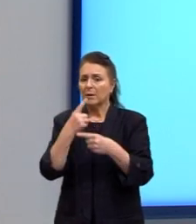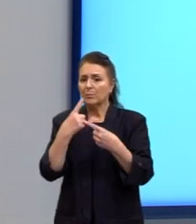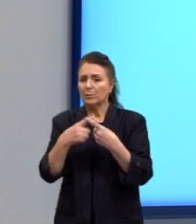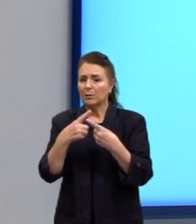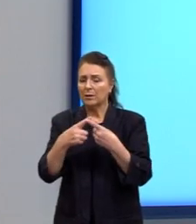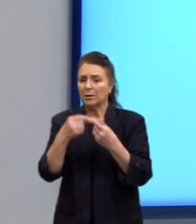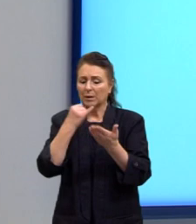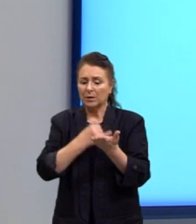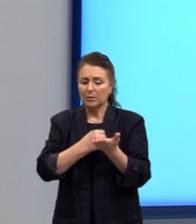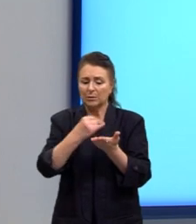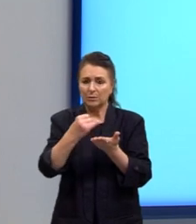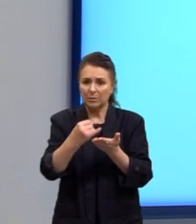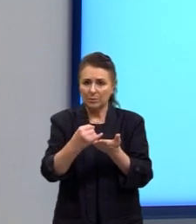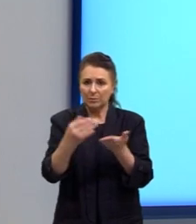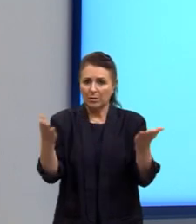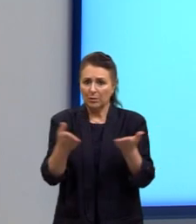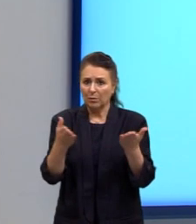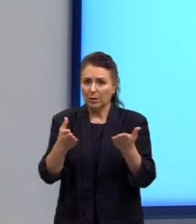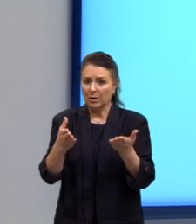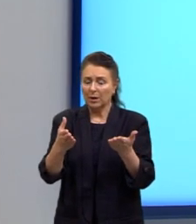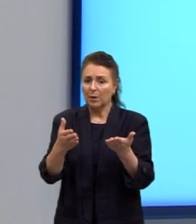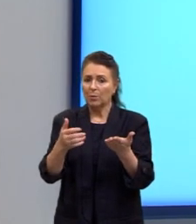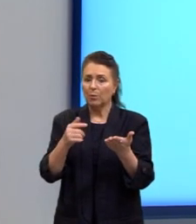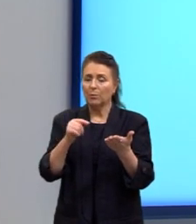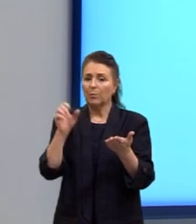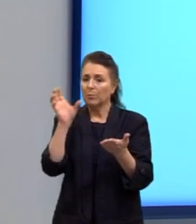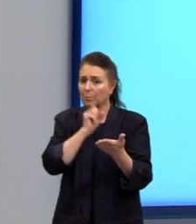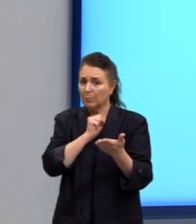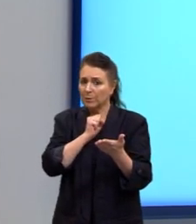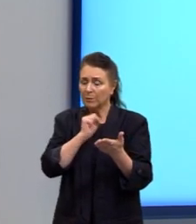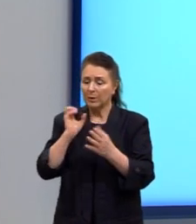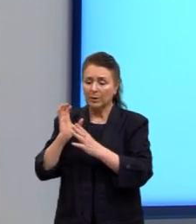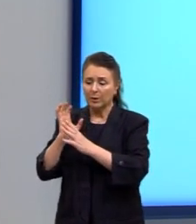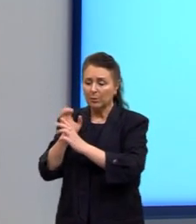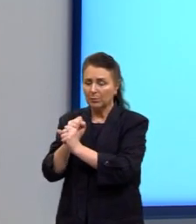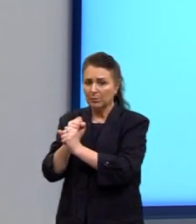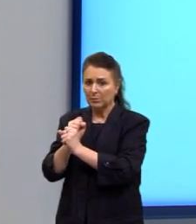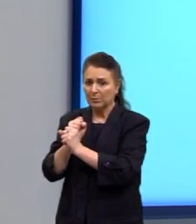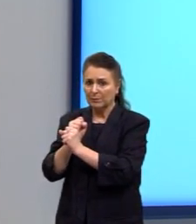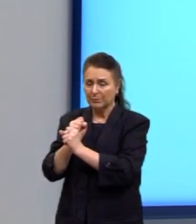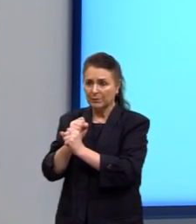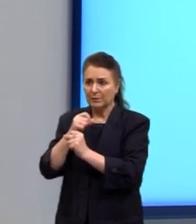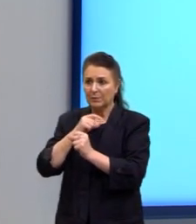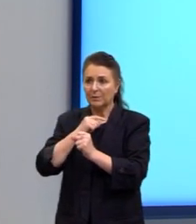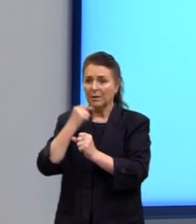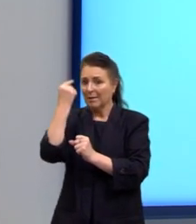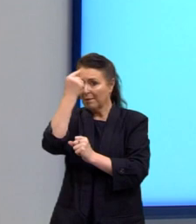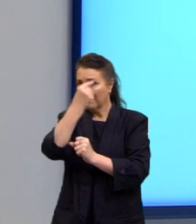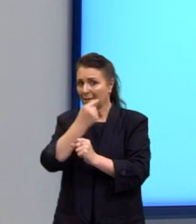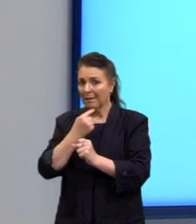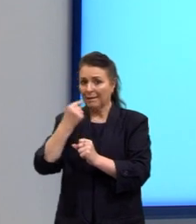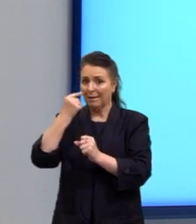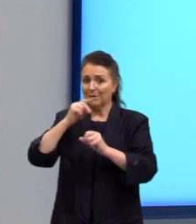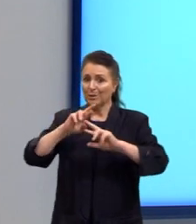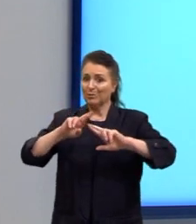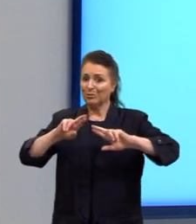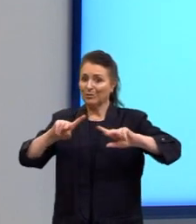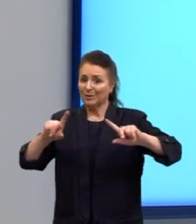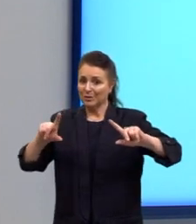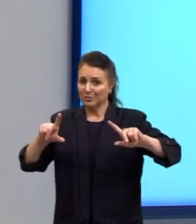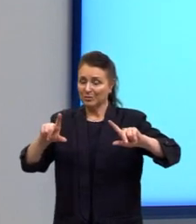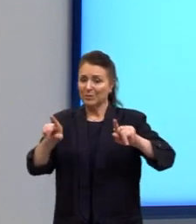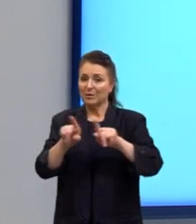introdução e partir agora para o pão que é a conclusão. E aqui, então, eles têm várias carinhas diferentes, né? São pães de